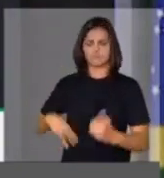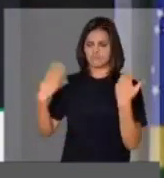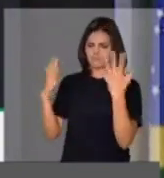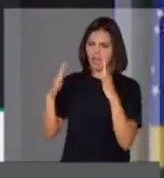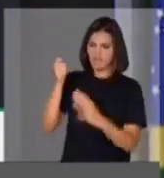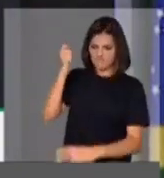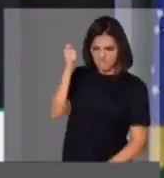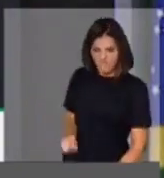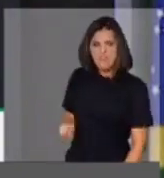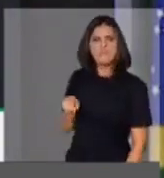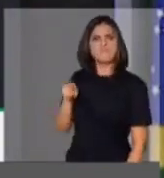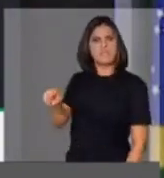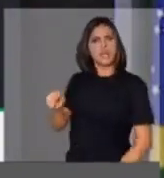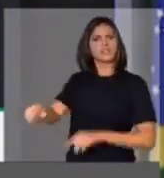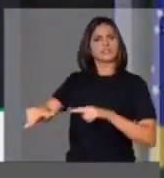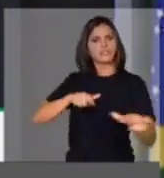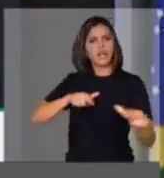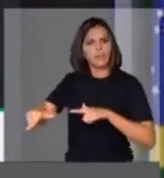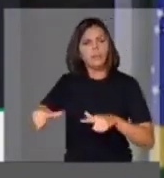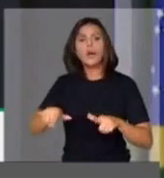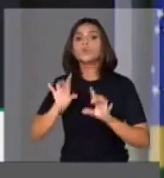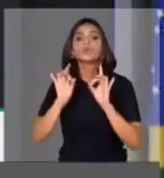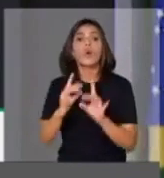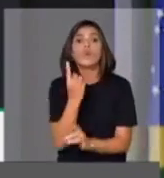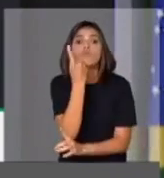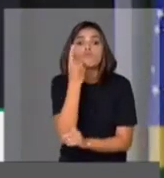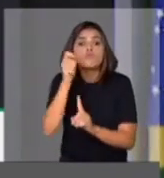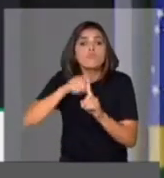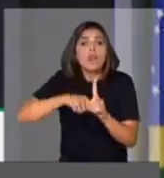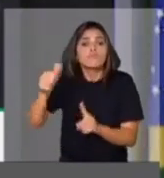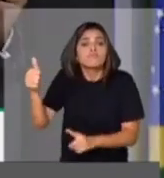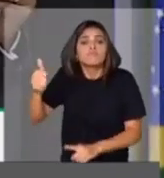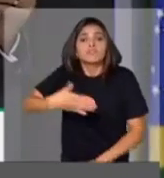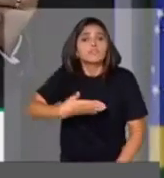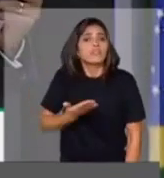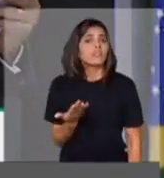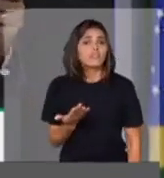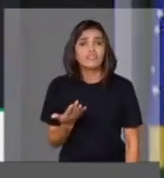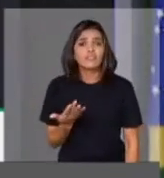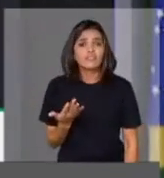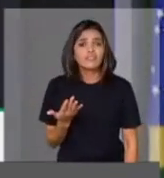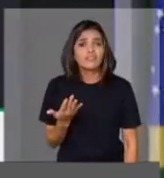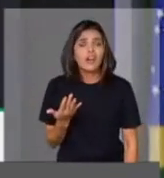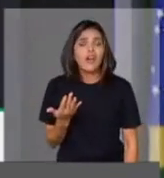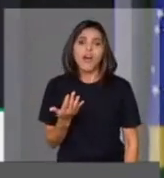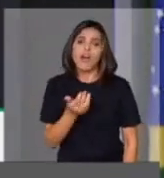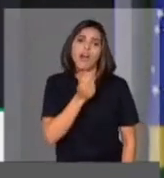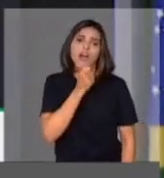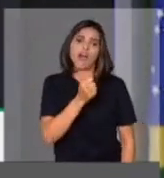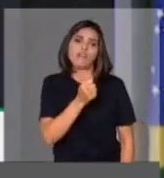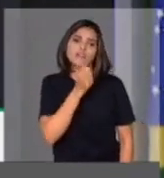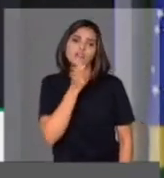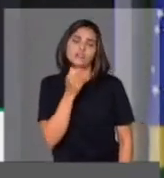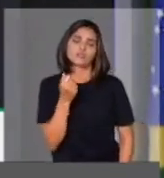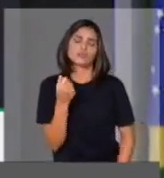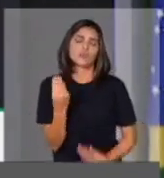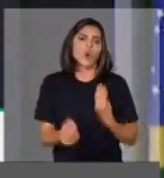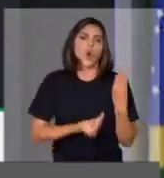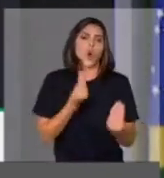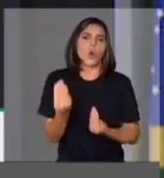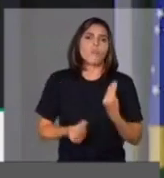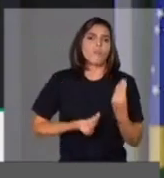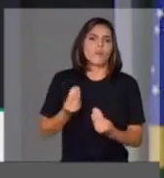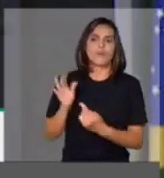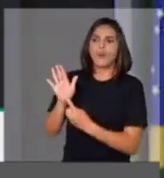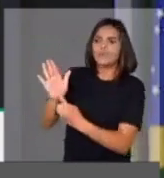firmeza e pelo trabalho de tão somente um mês. E que parte dessa imprensa ruidosa, que